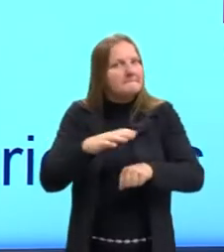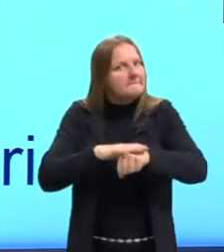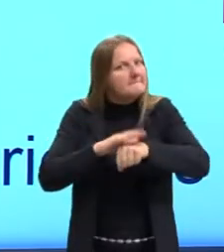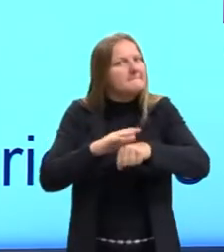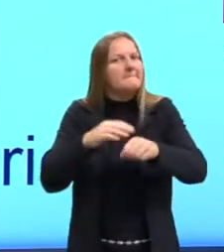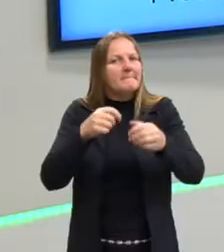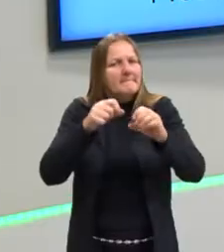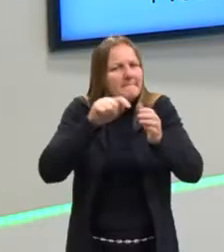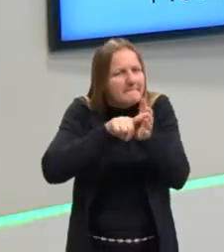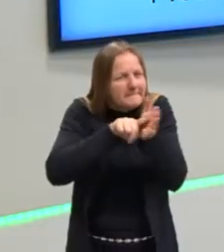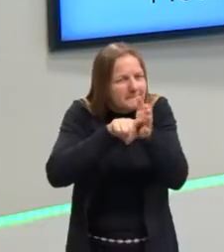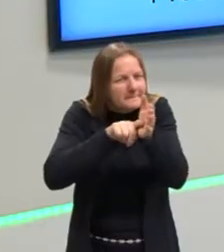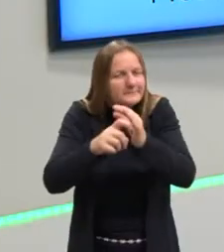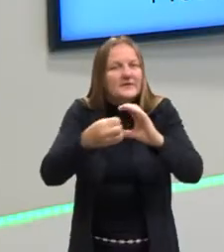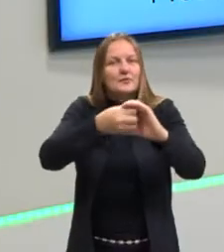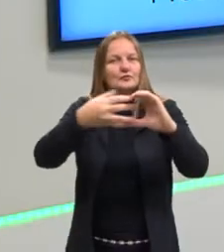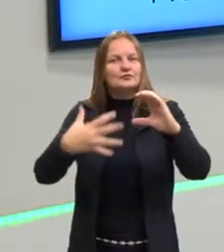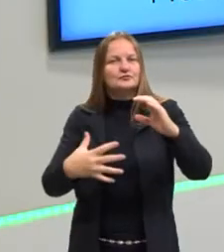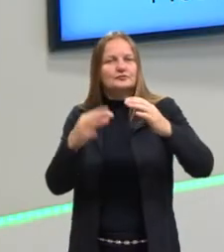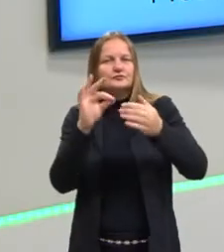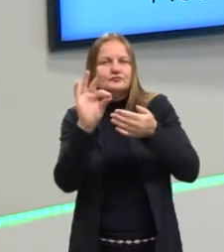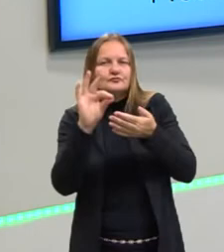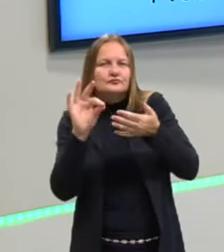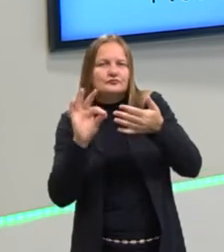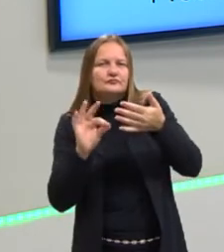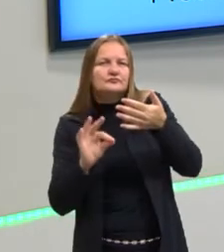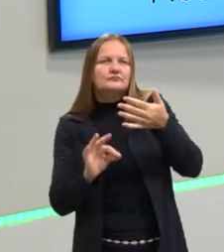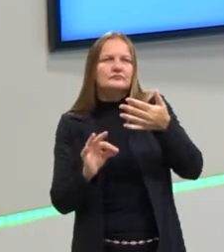defini-los ou classificá-los melhor.